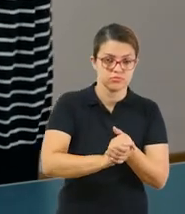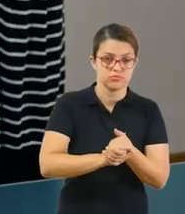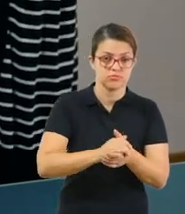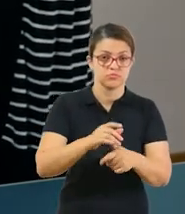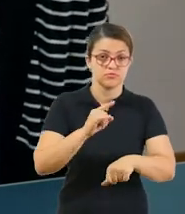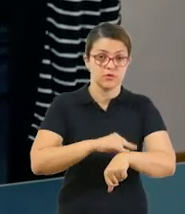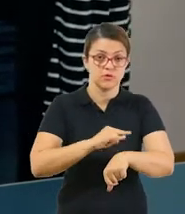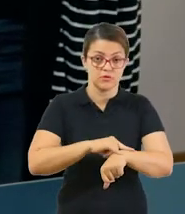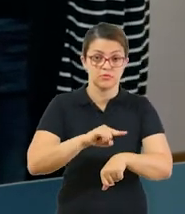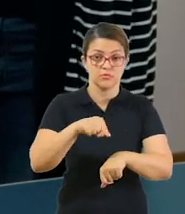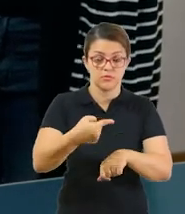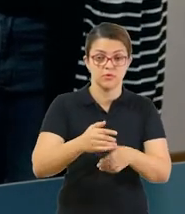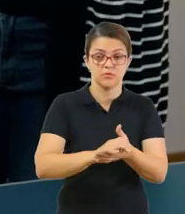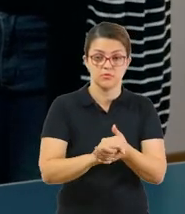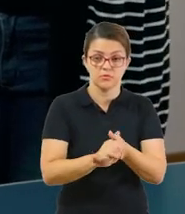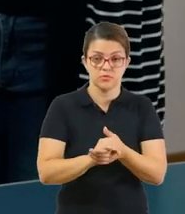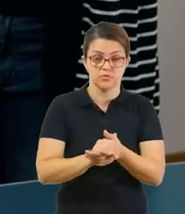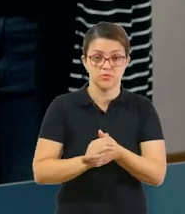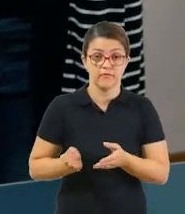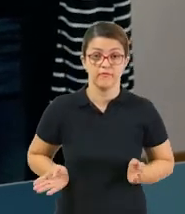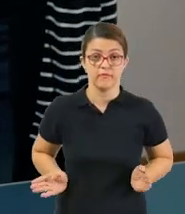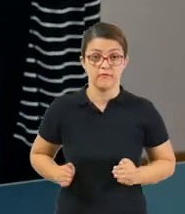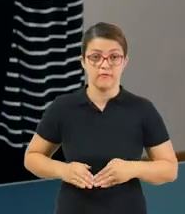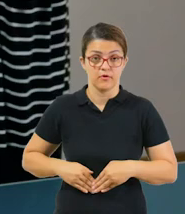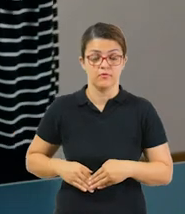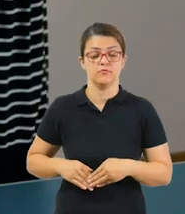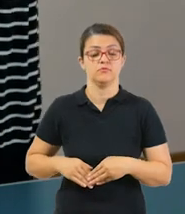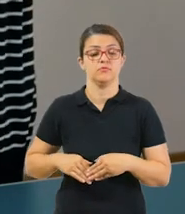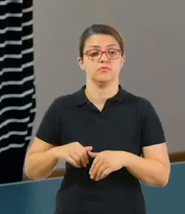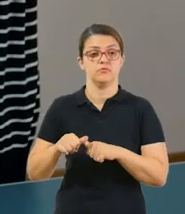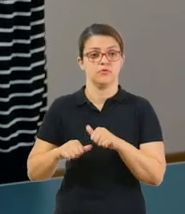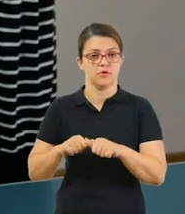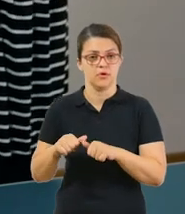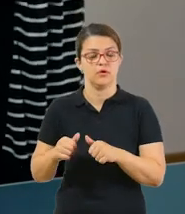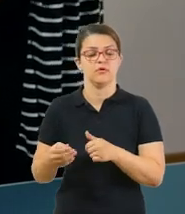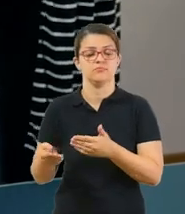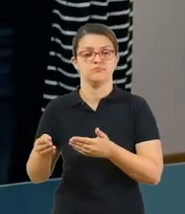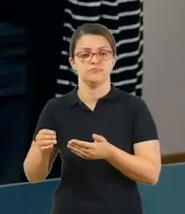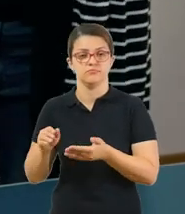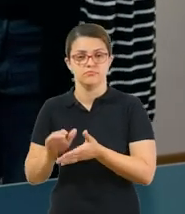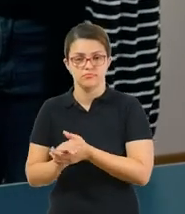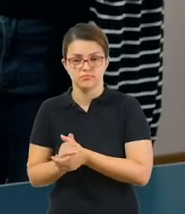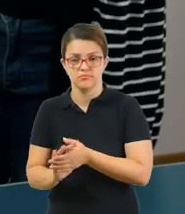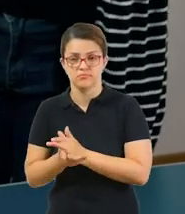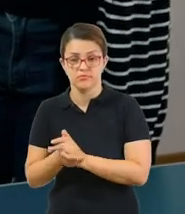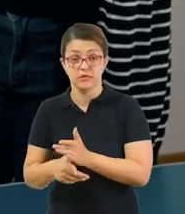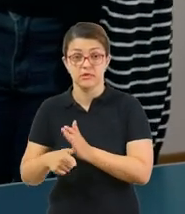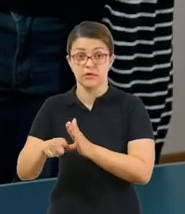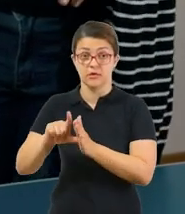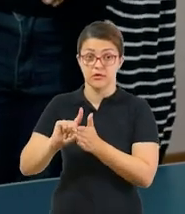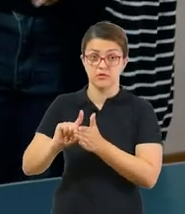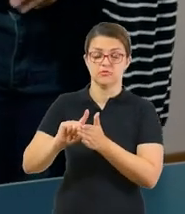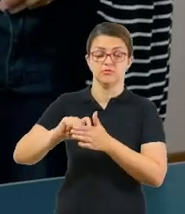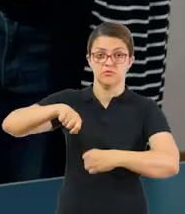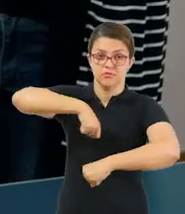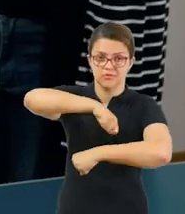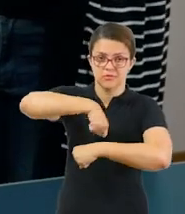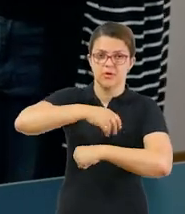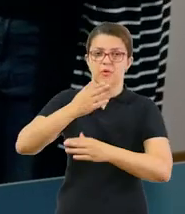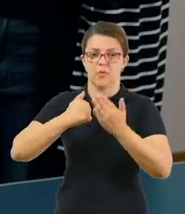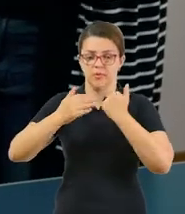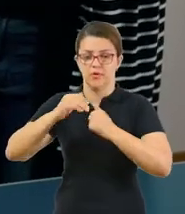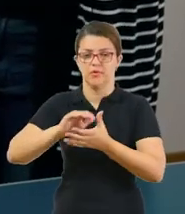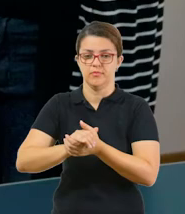de ir ao banheiro, antes e depois de trocar fraldas de crianças, antes de cozinhar ou de comer,